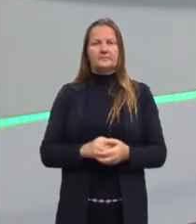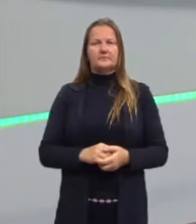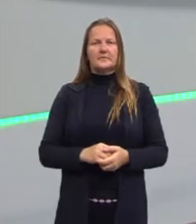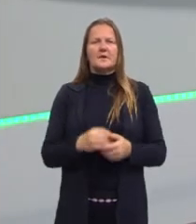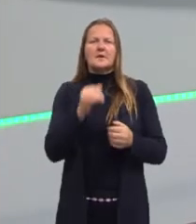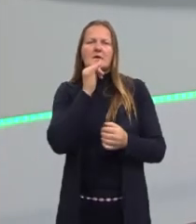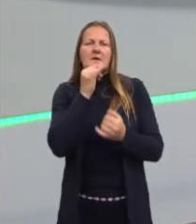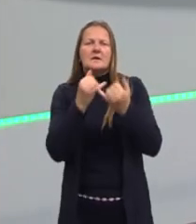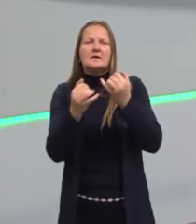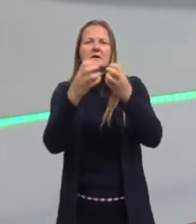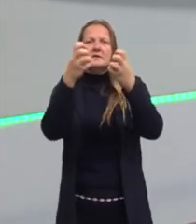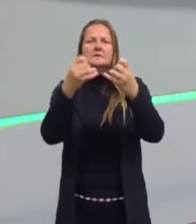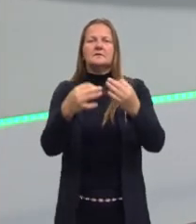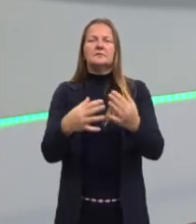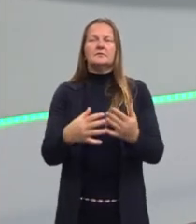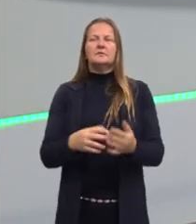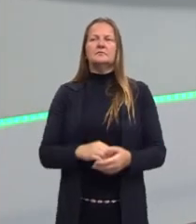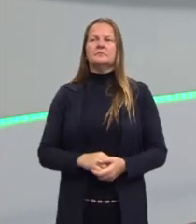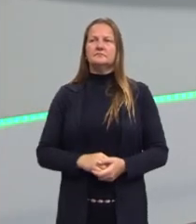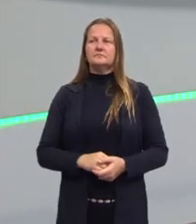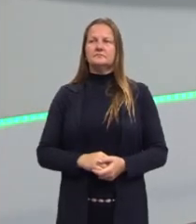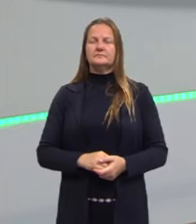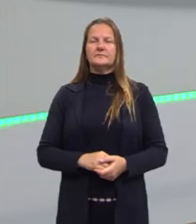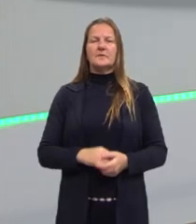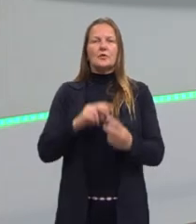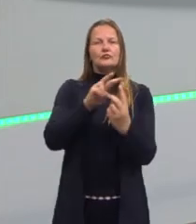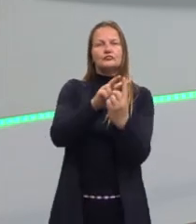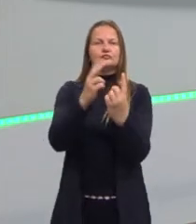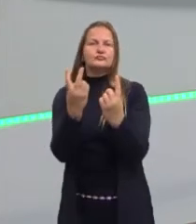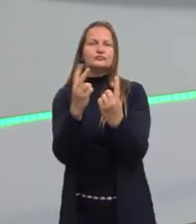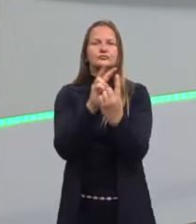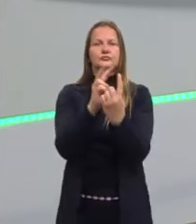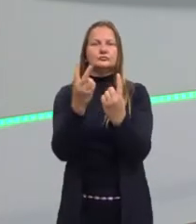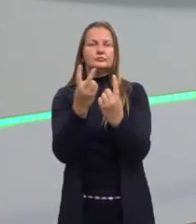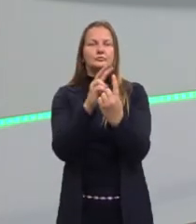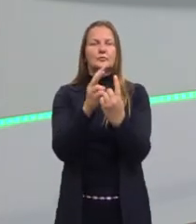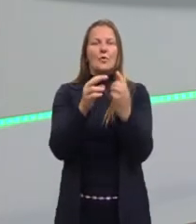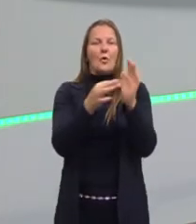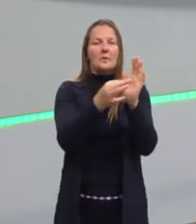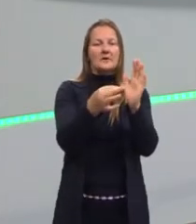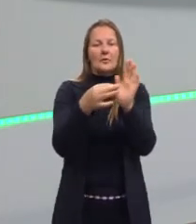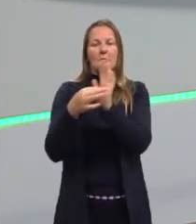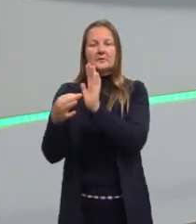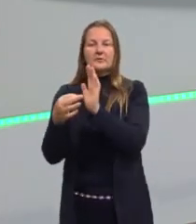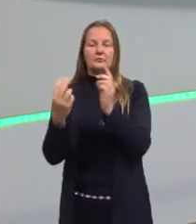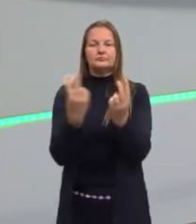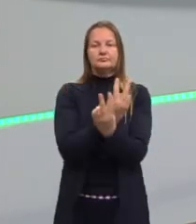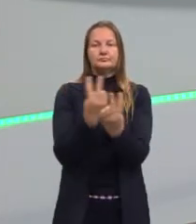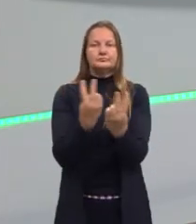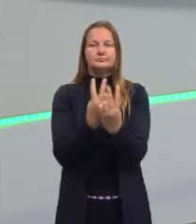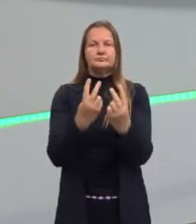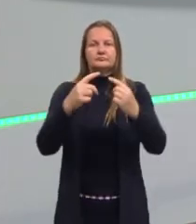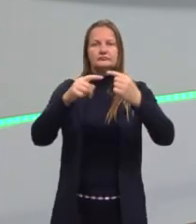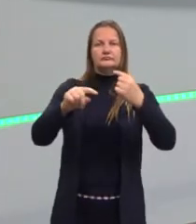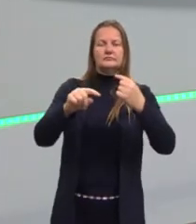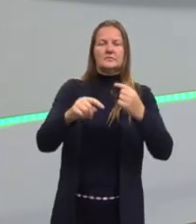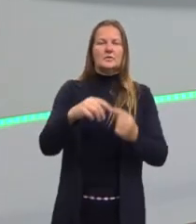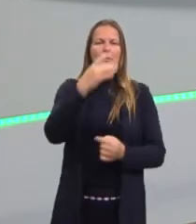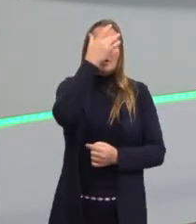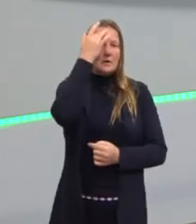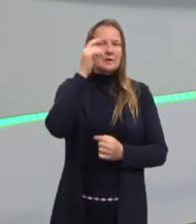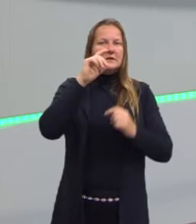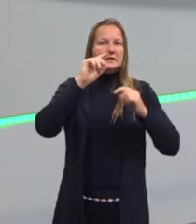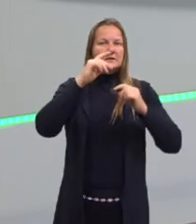por exemplo, a dialética é esse contraponto entre opiniões. Mas se eu começar aqui, por exemplo, o ser humano